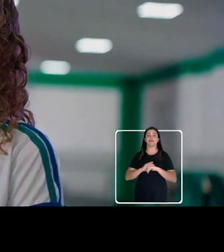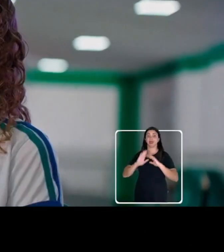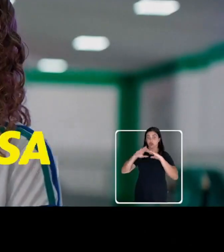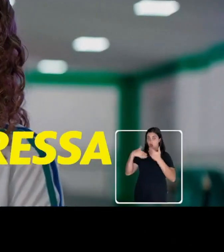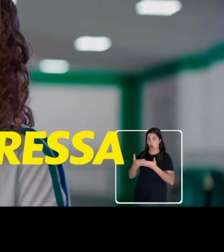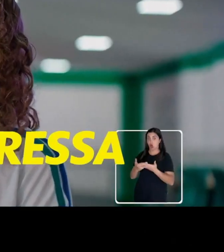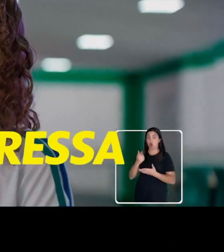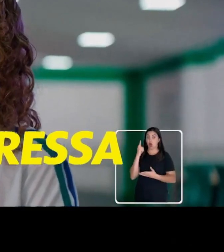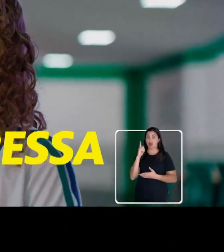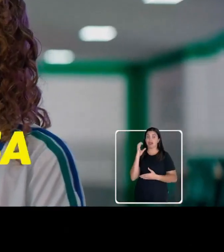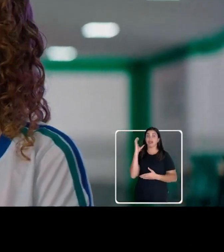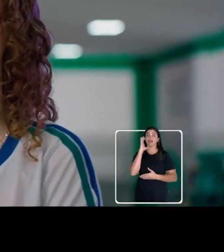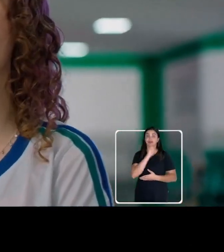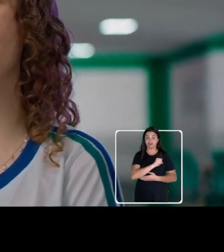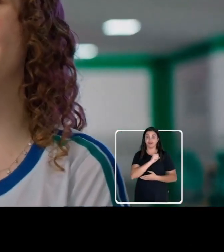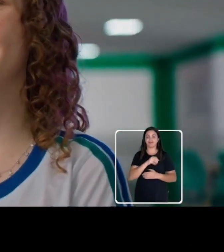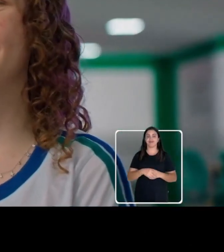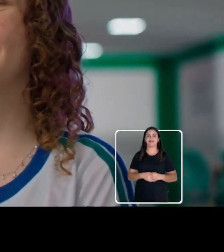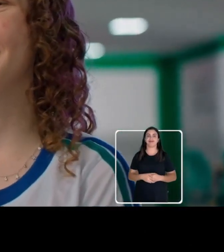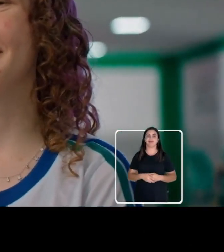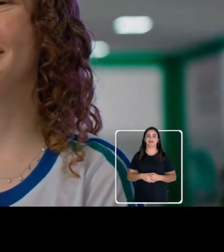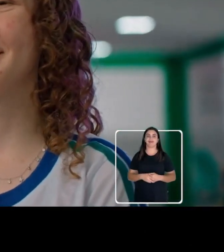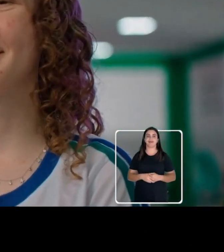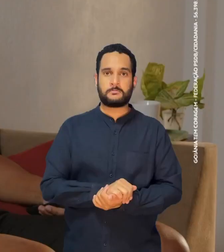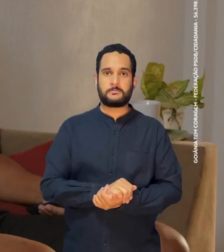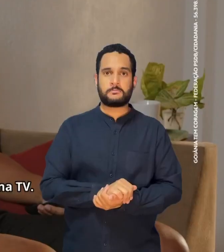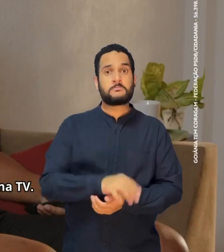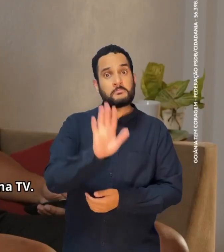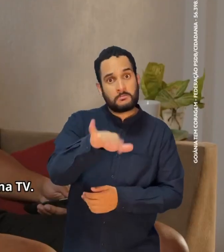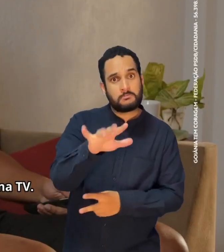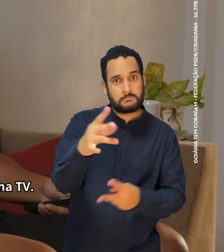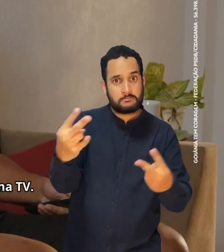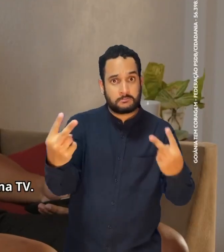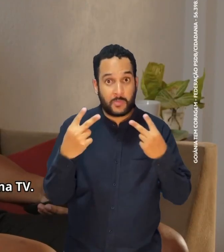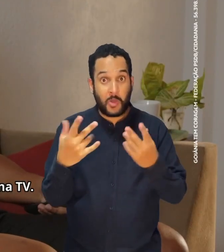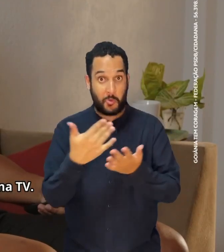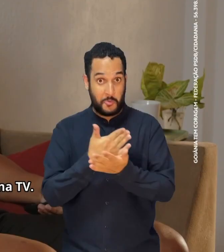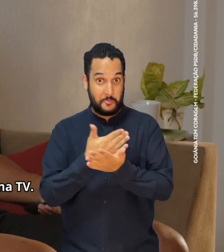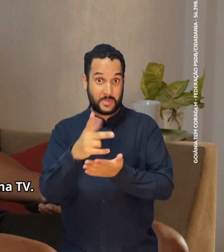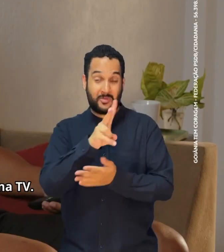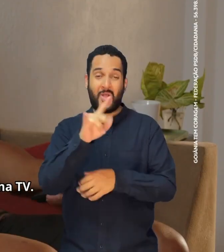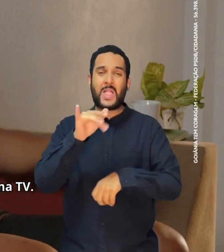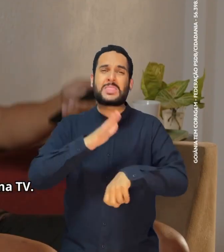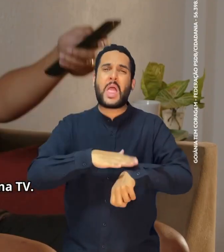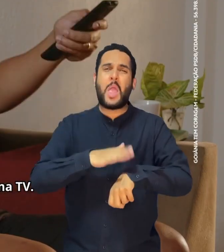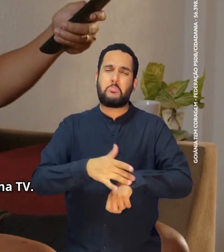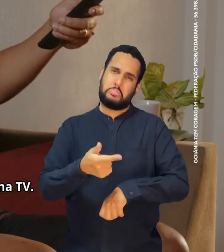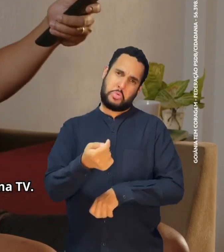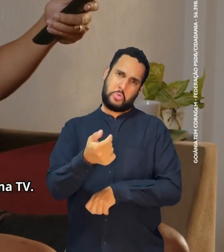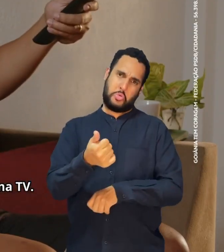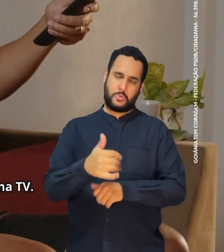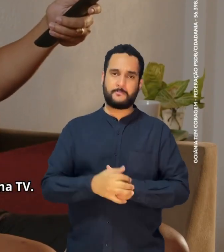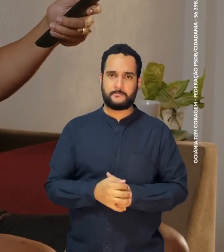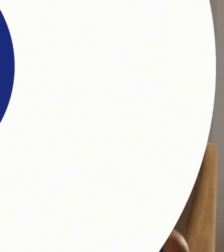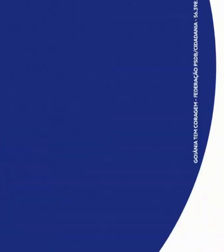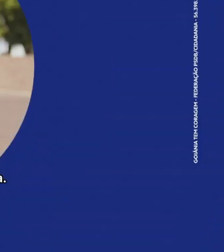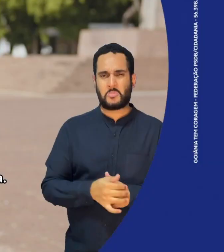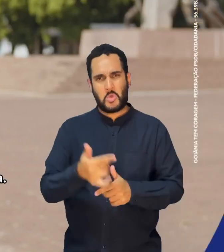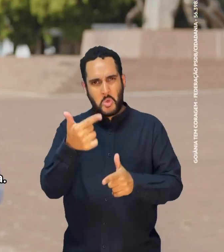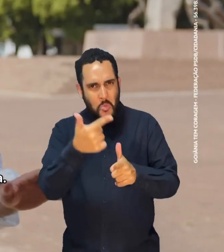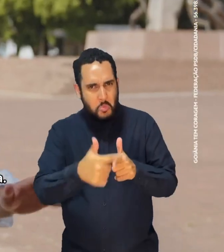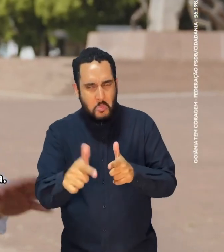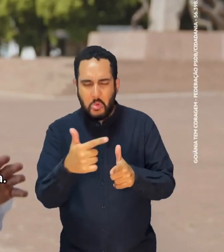a sorrir. Educação em Goiânia já. Oh, presta atenção aí. Vai começar e ele tem pouco tempo aqui na TV.